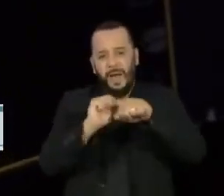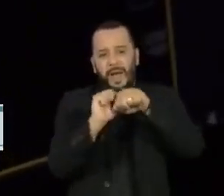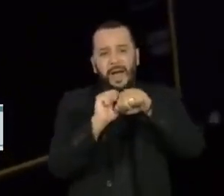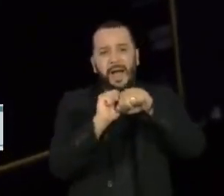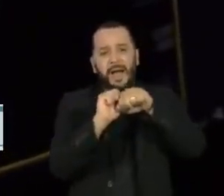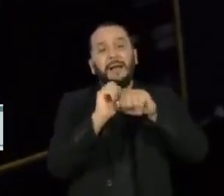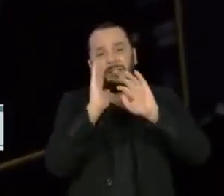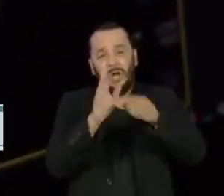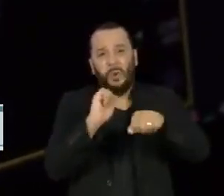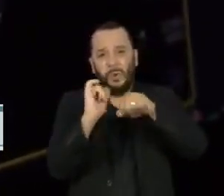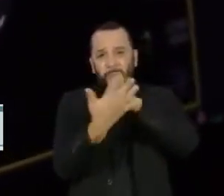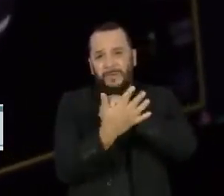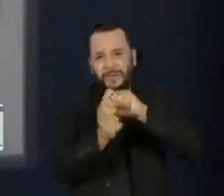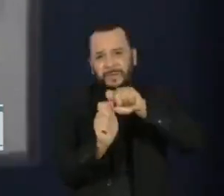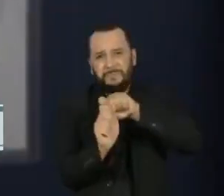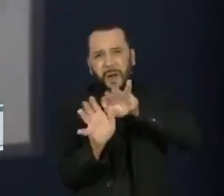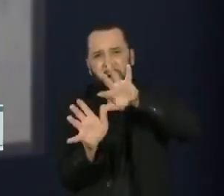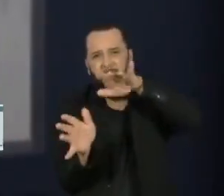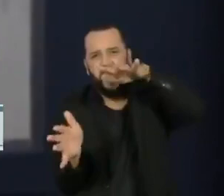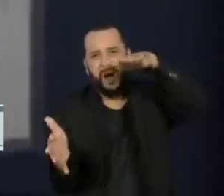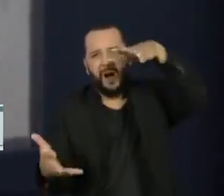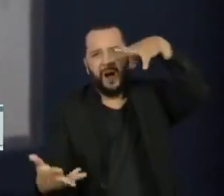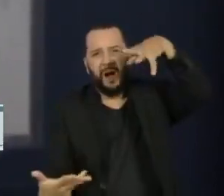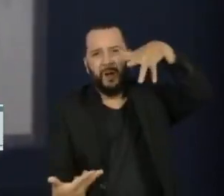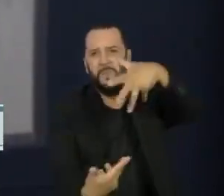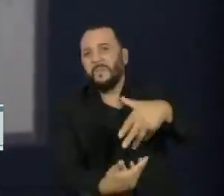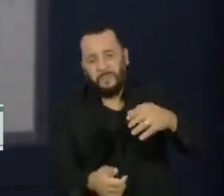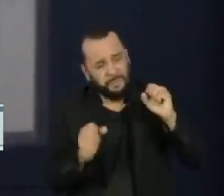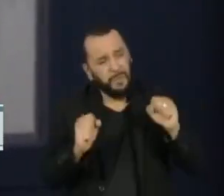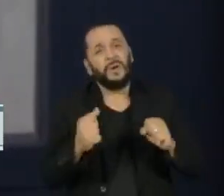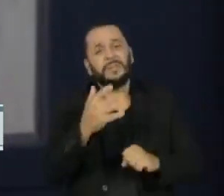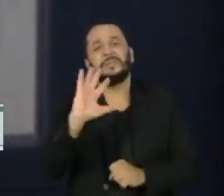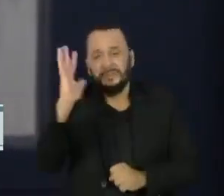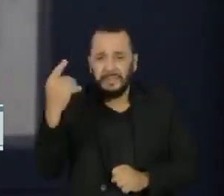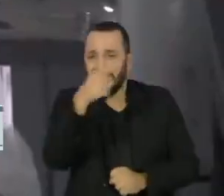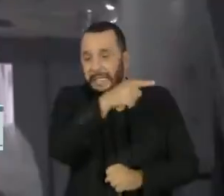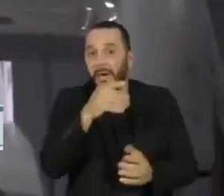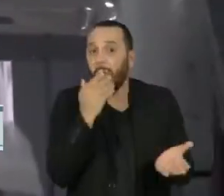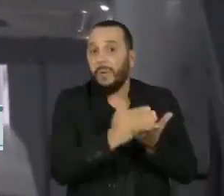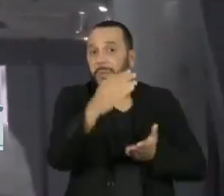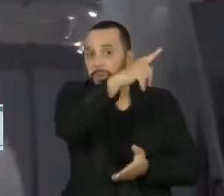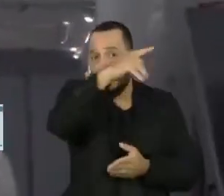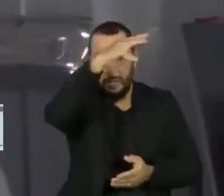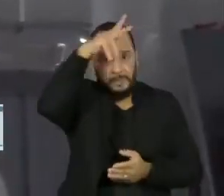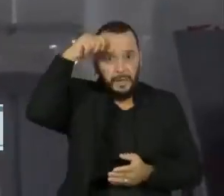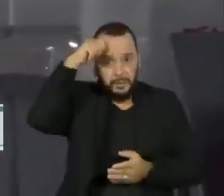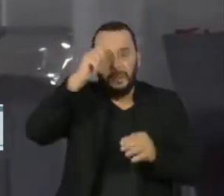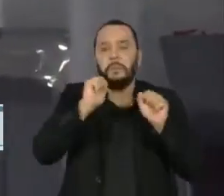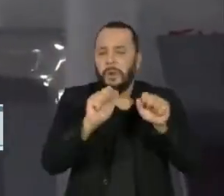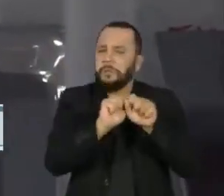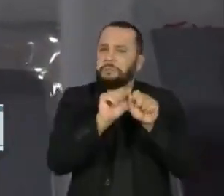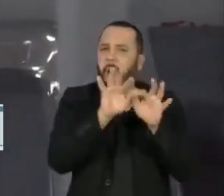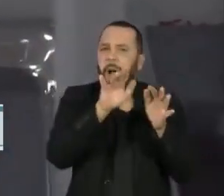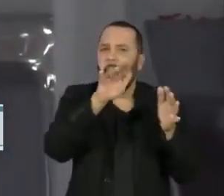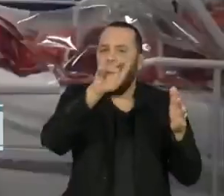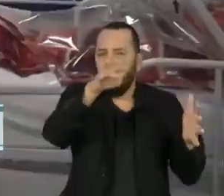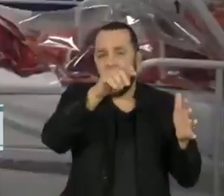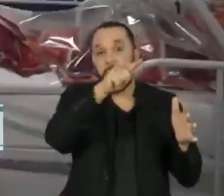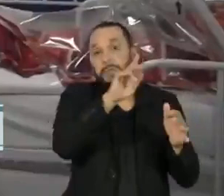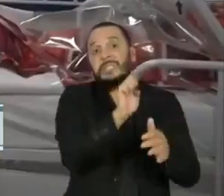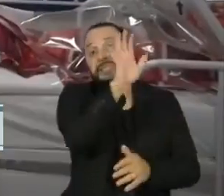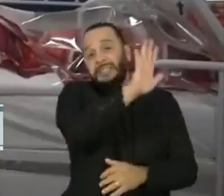linhagem que já está amplamente disseminada no estado do Amazonas, ela se torna predominante na pandemia aqui no estado